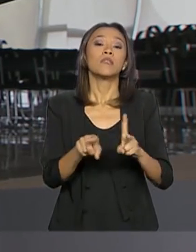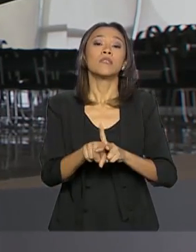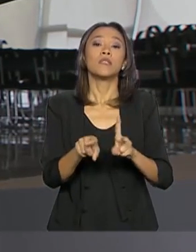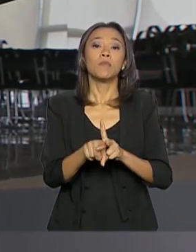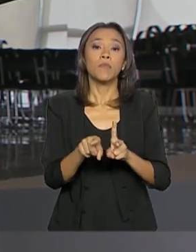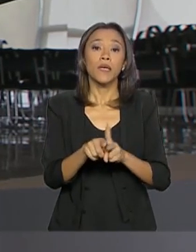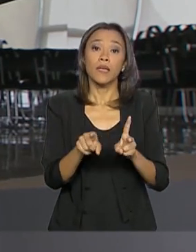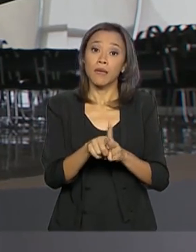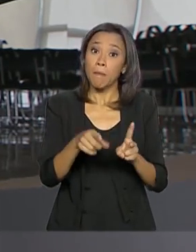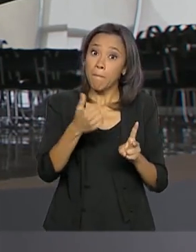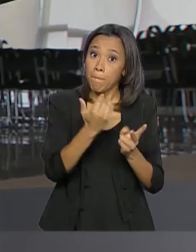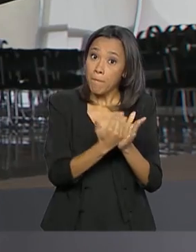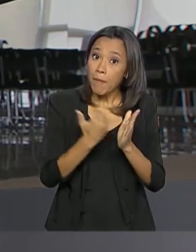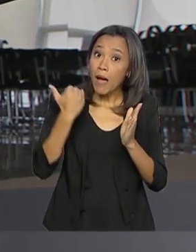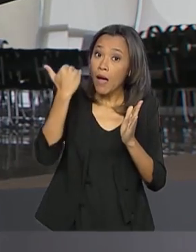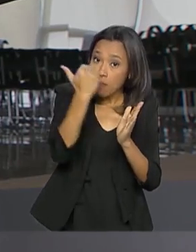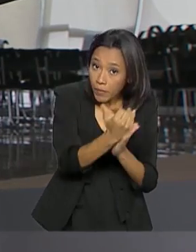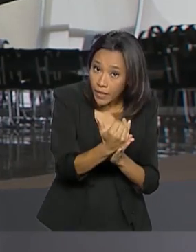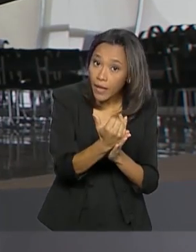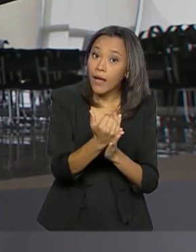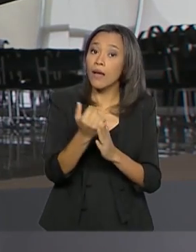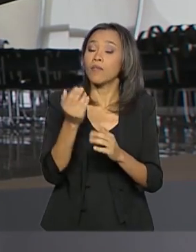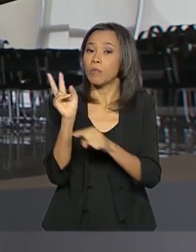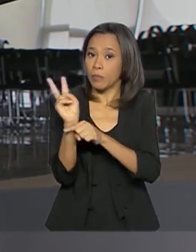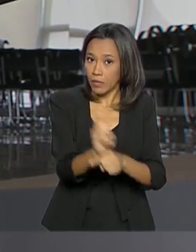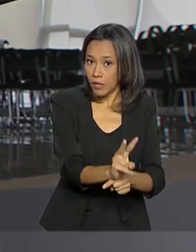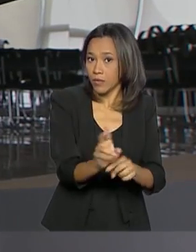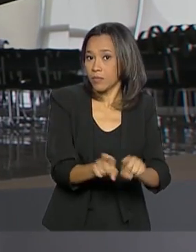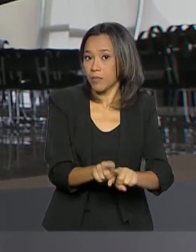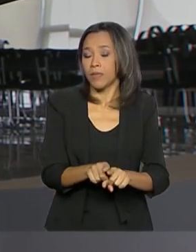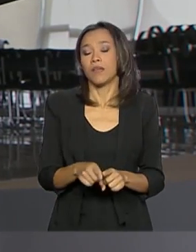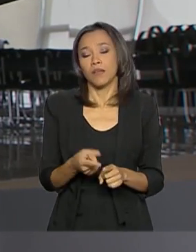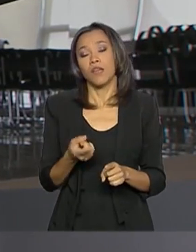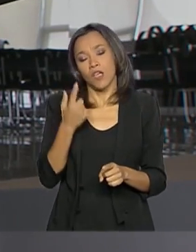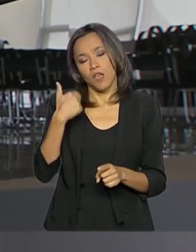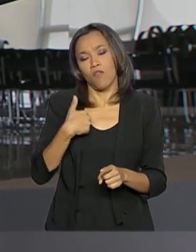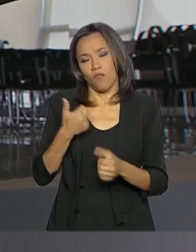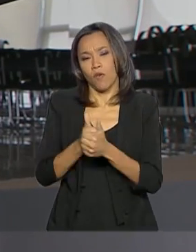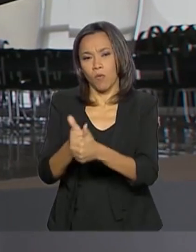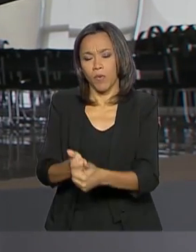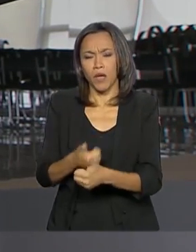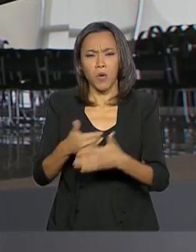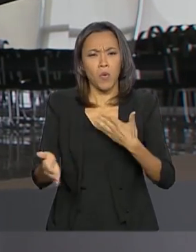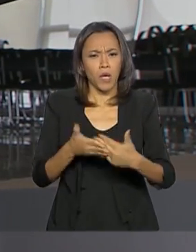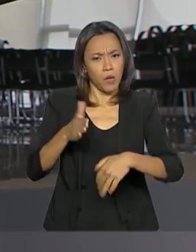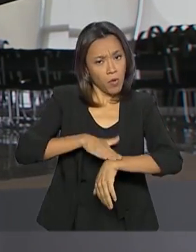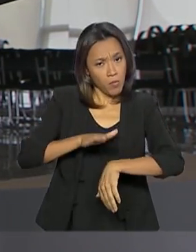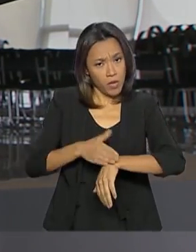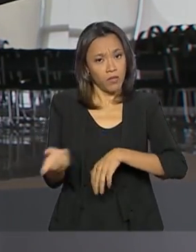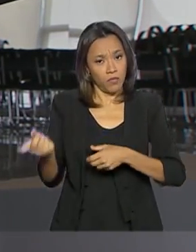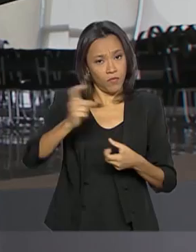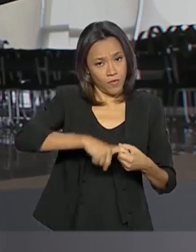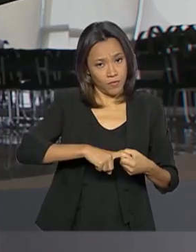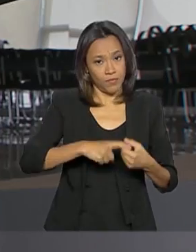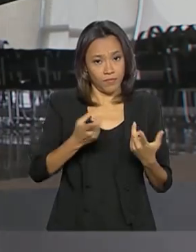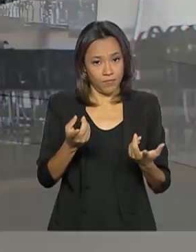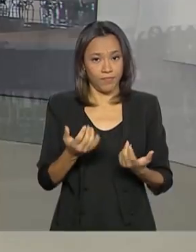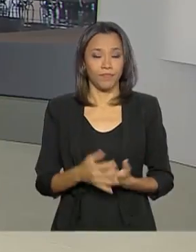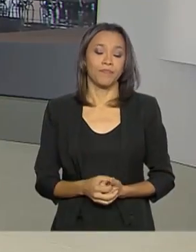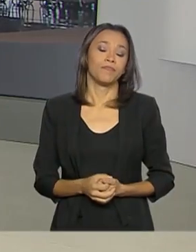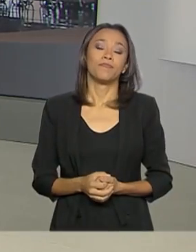dos consumidores. Roberto, eu continuo aqui acompanhando esse assunto e a gente volta a qualquer momento ao longo da nossa programação.